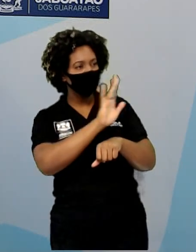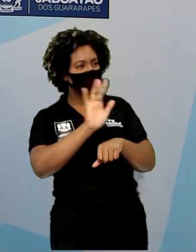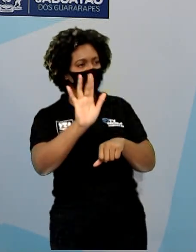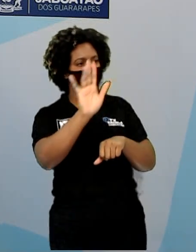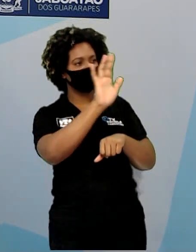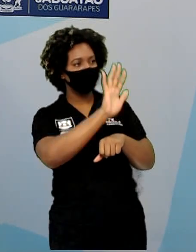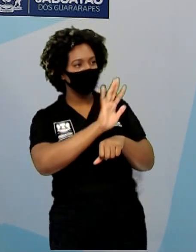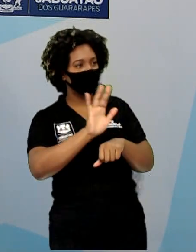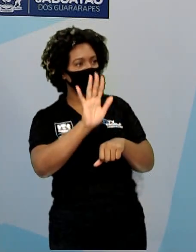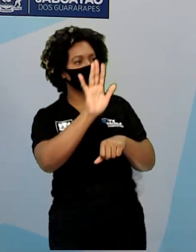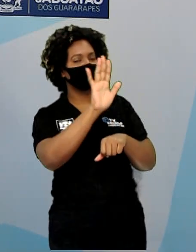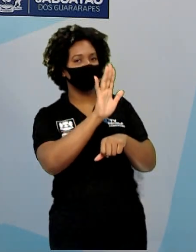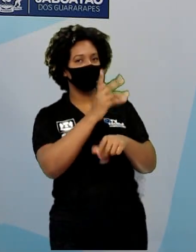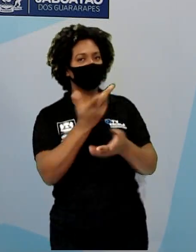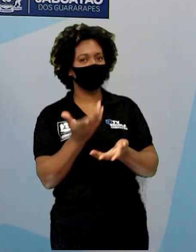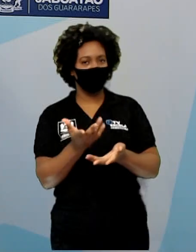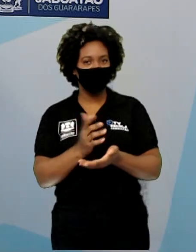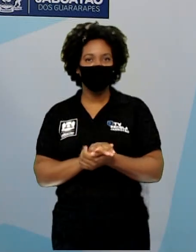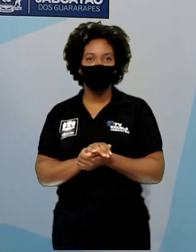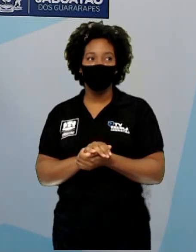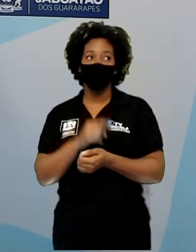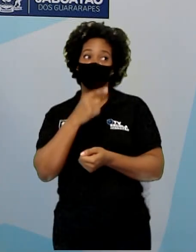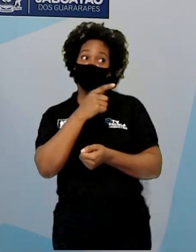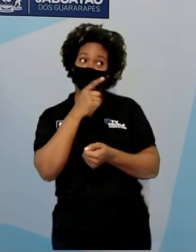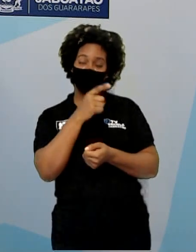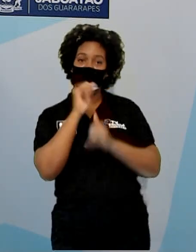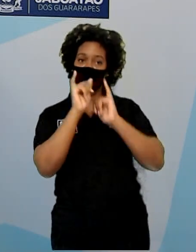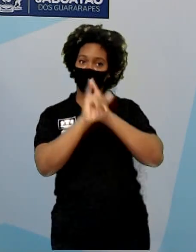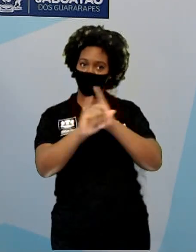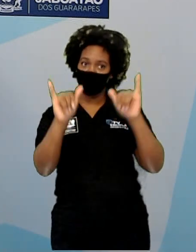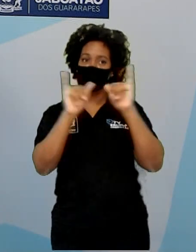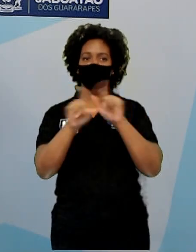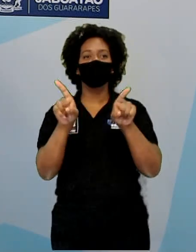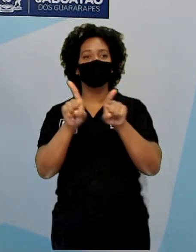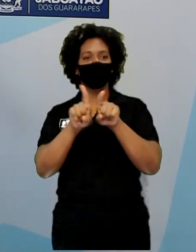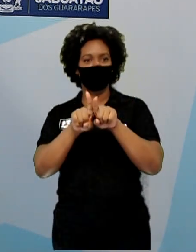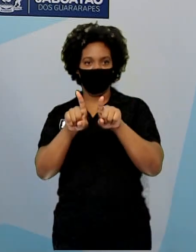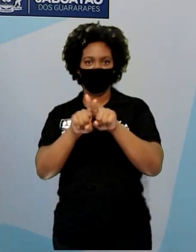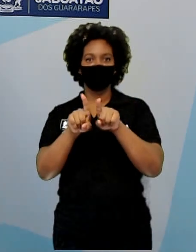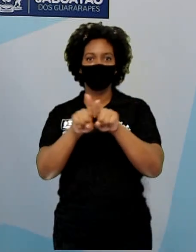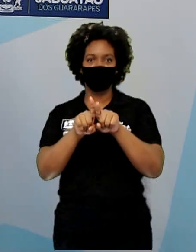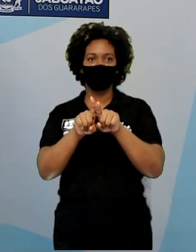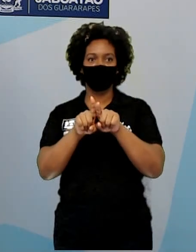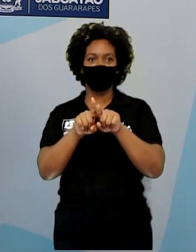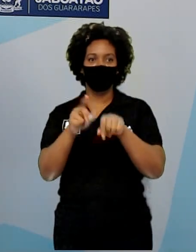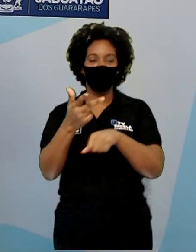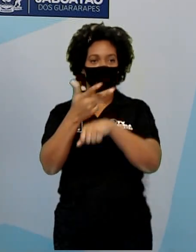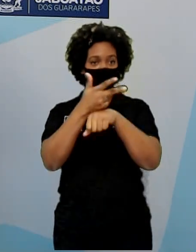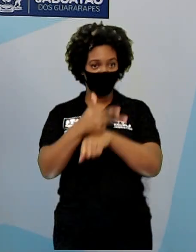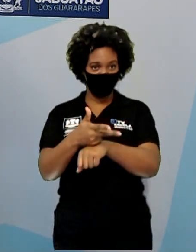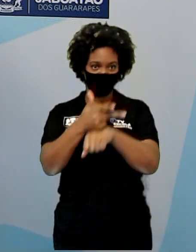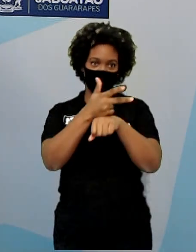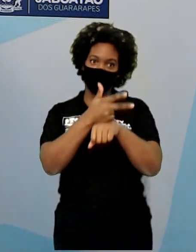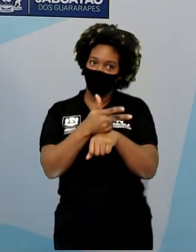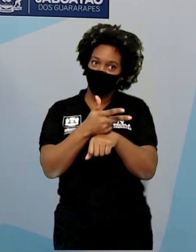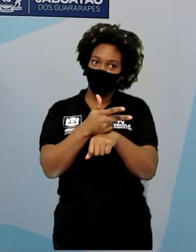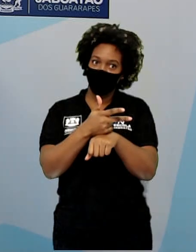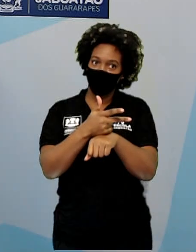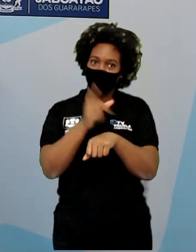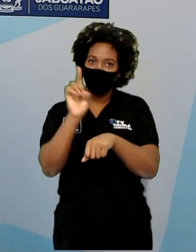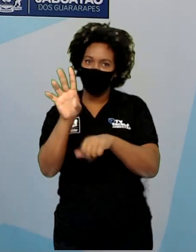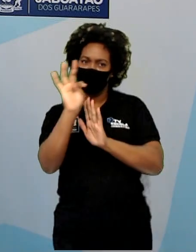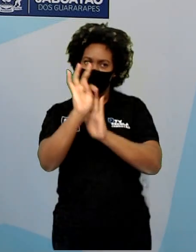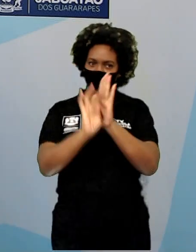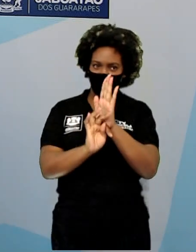intervalo comercial, ali são anúncios também, que são feitos em vídeo. Não exatamente, apenas com